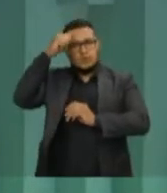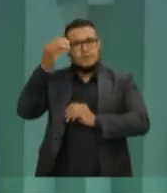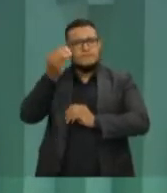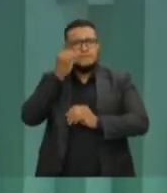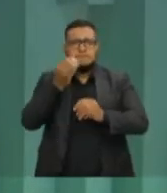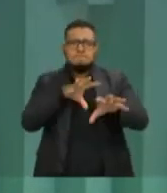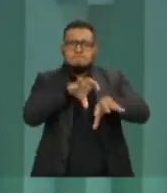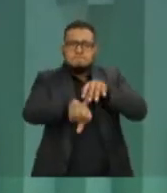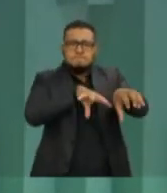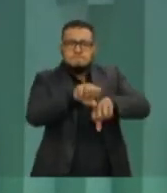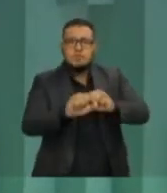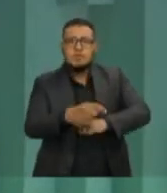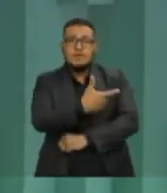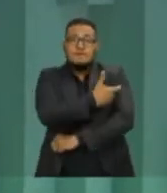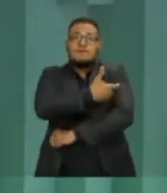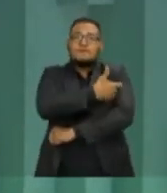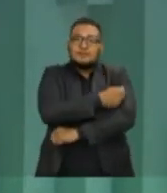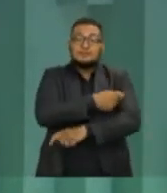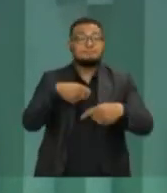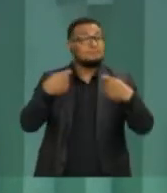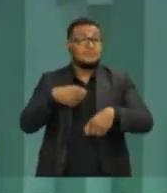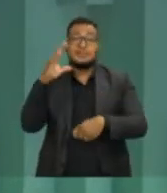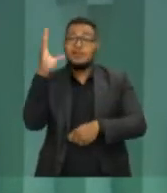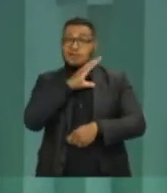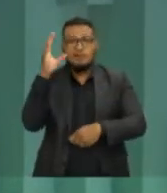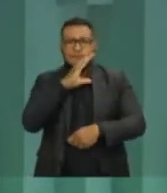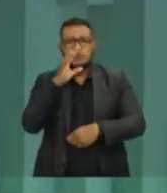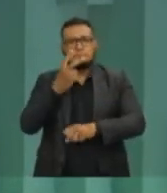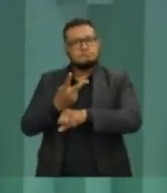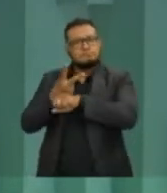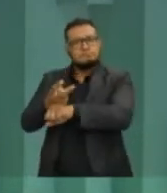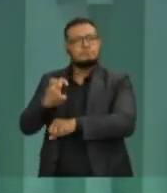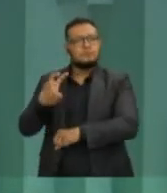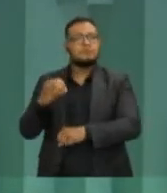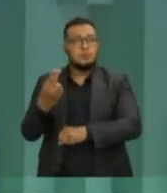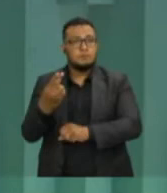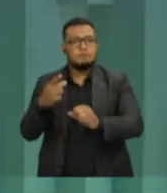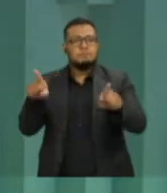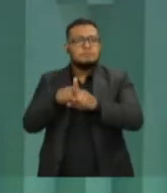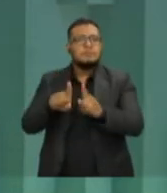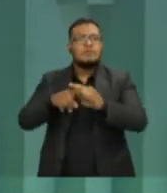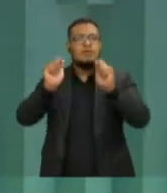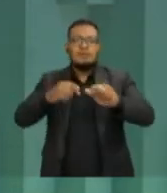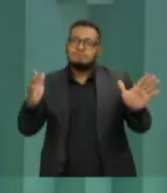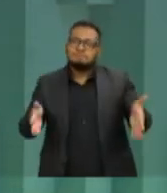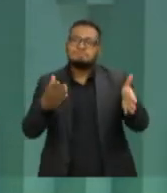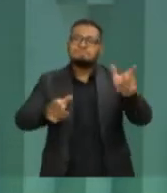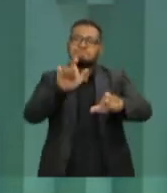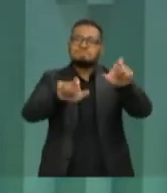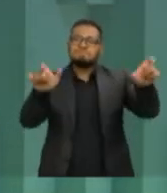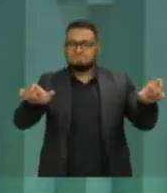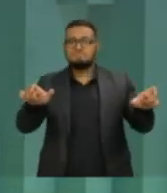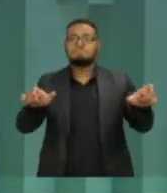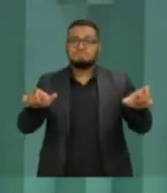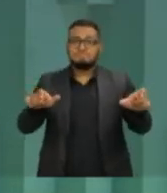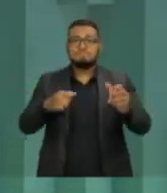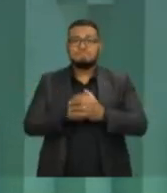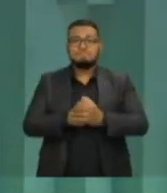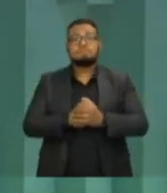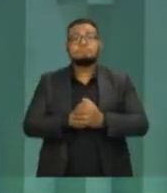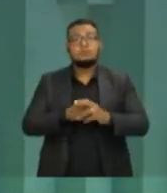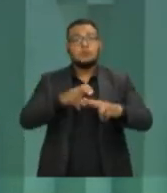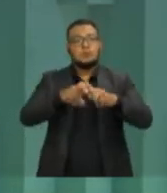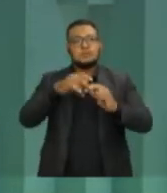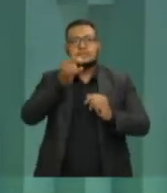porque nós temos a necessidade de uma vacina rapidamente, e com certeza facilitar a vida das pessoas. Eu já tenho falado. Duas ações são